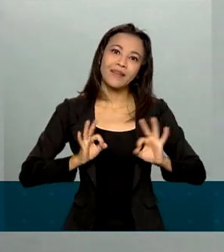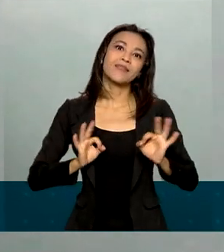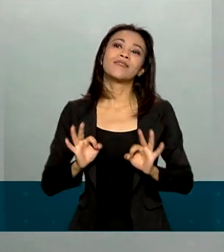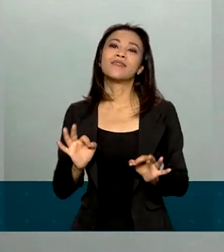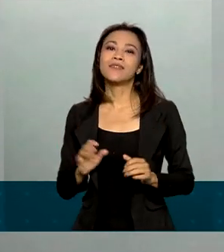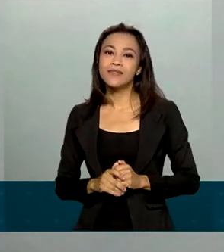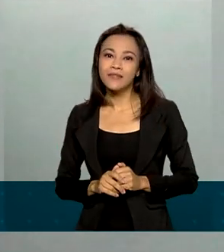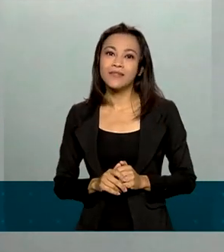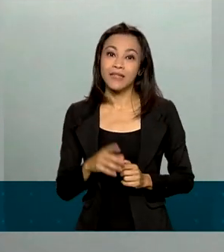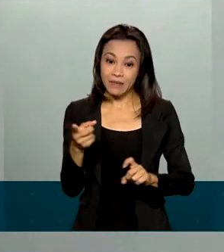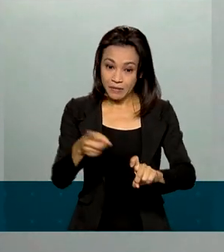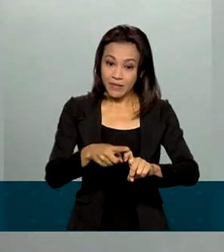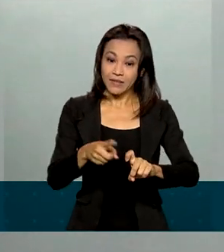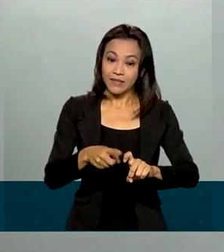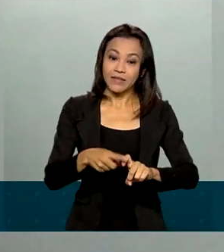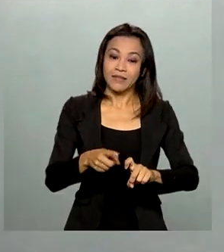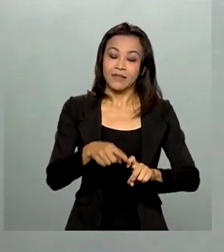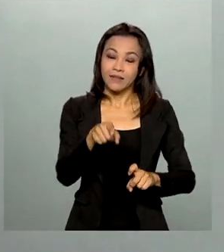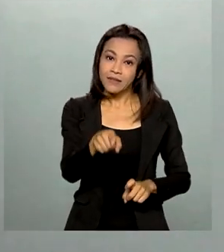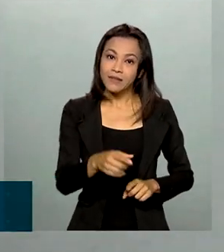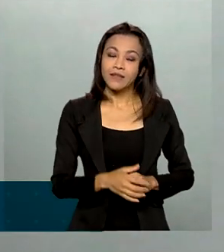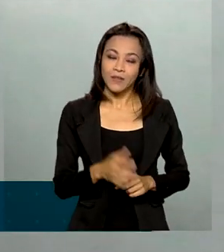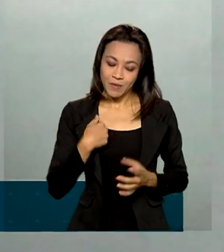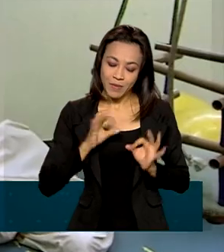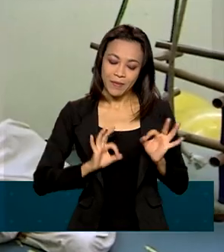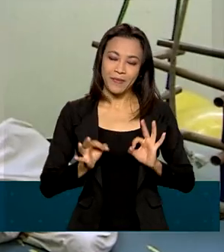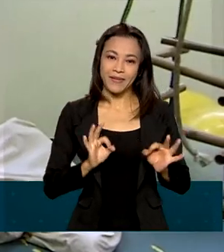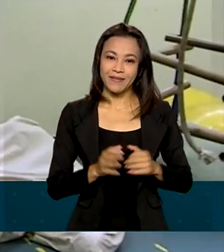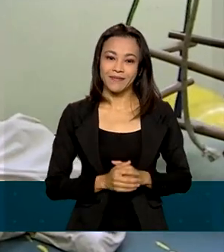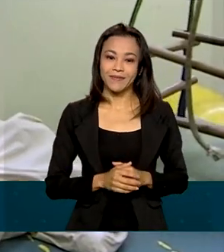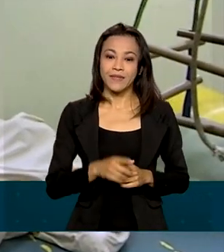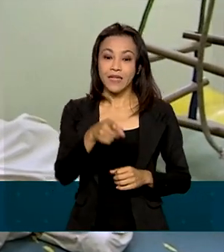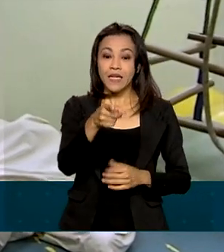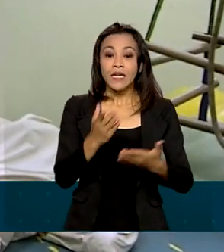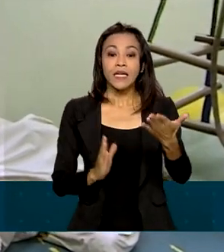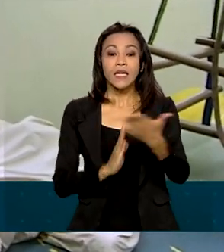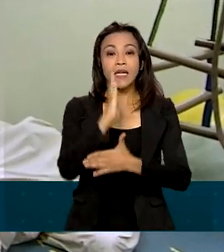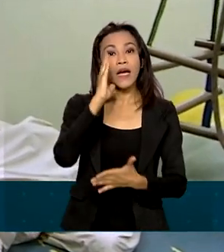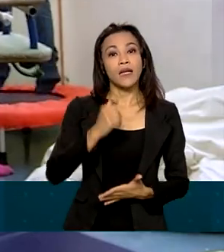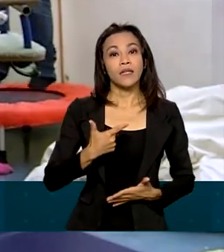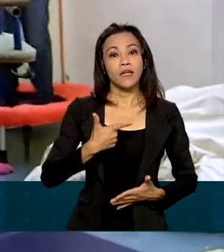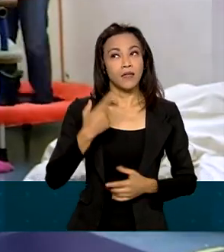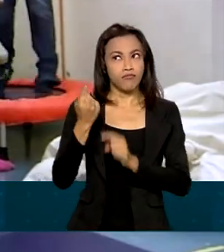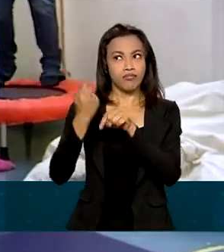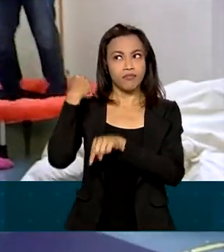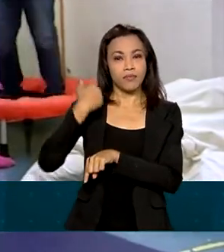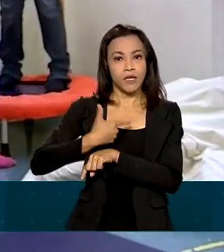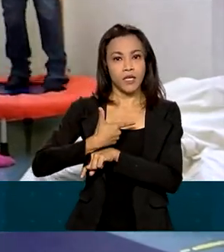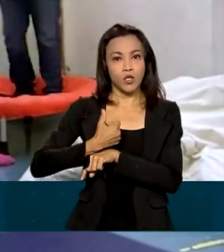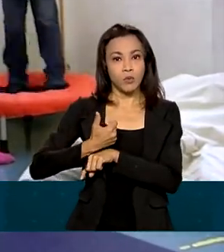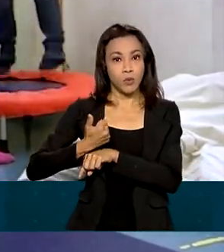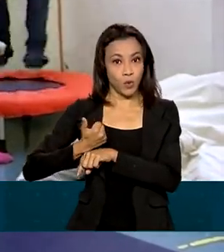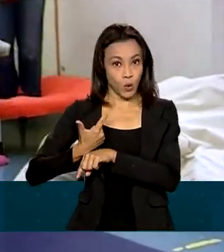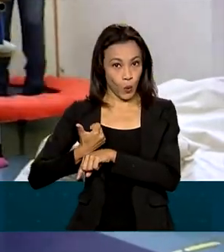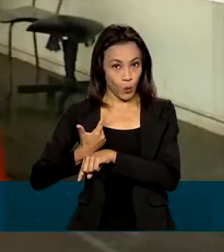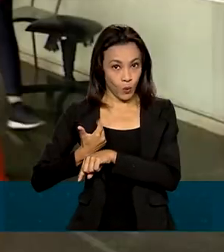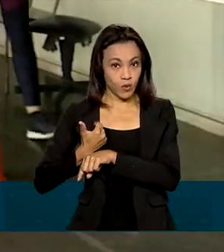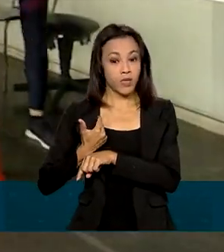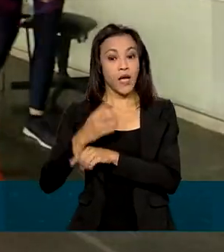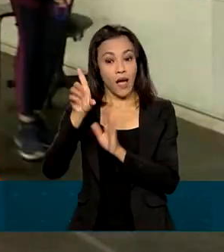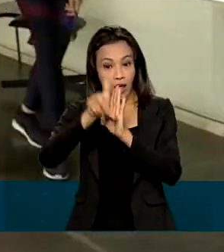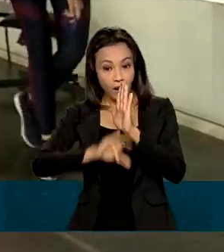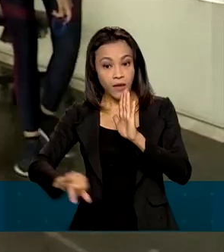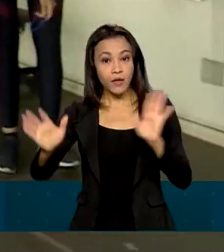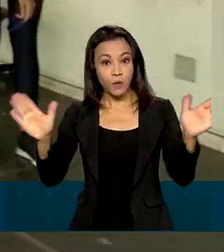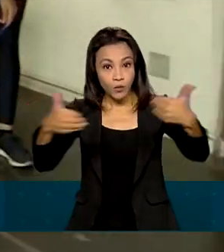de medicina já para tentar me preparar. Criada em 2012, a Lei do Autismo foi um grande avanço na luta